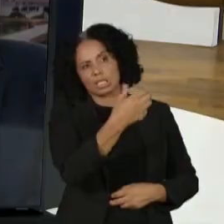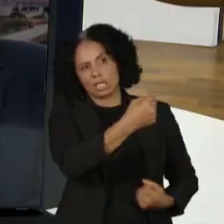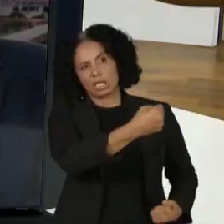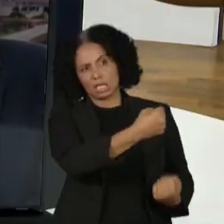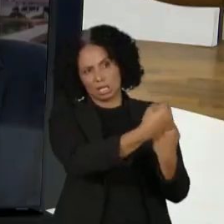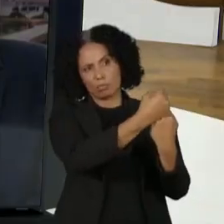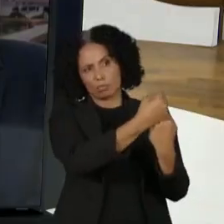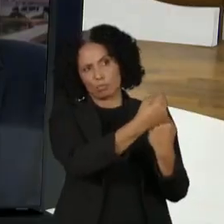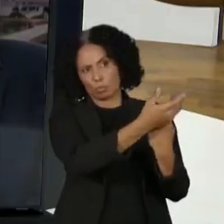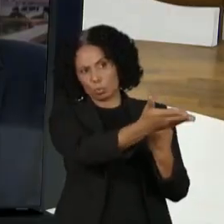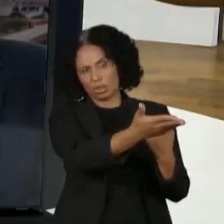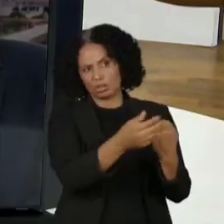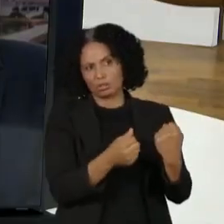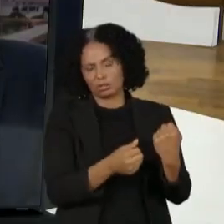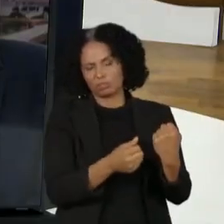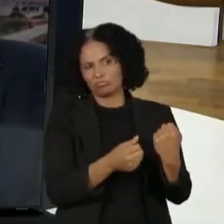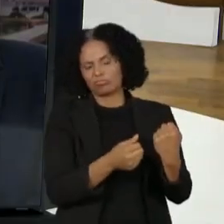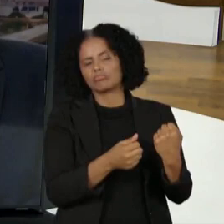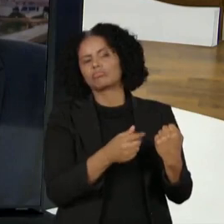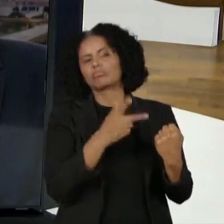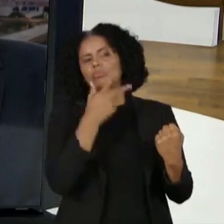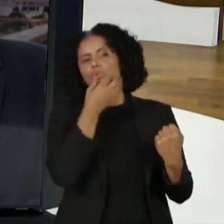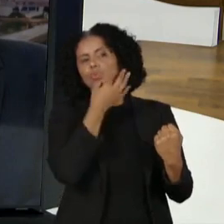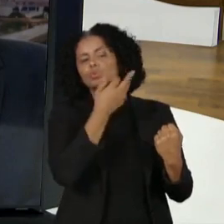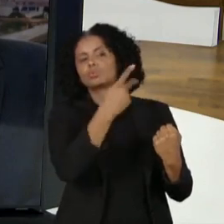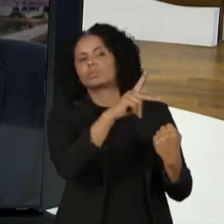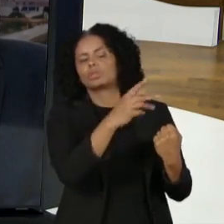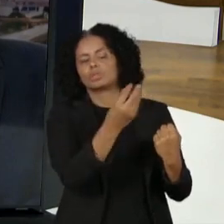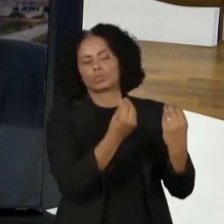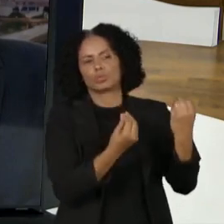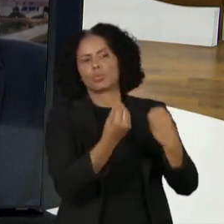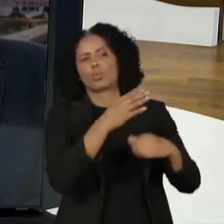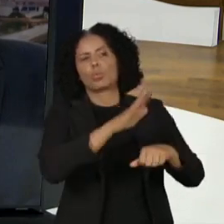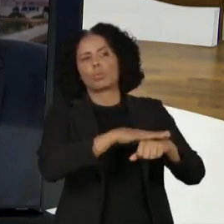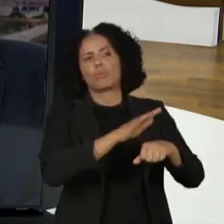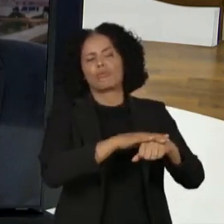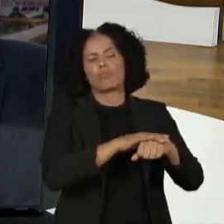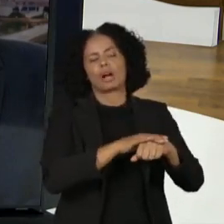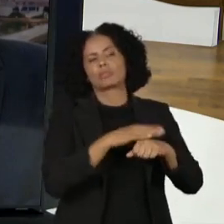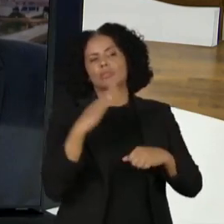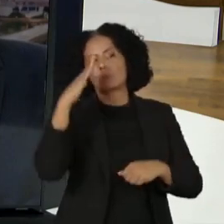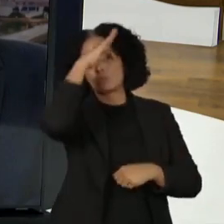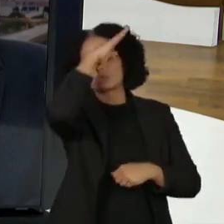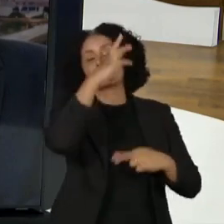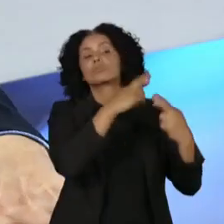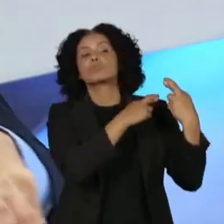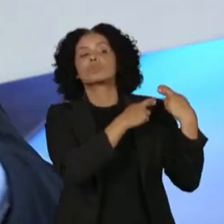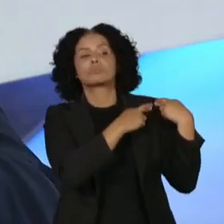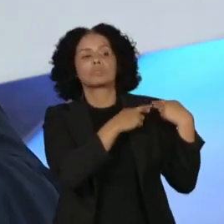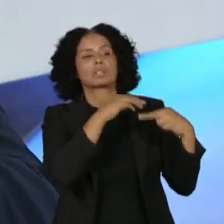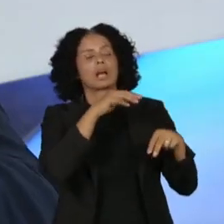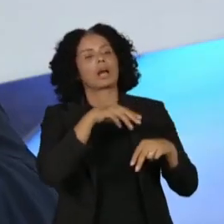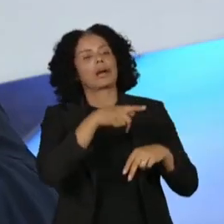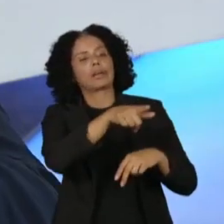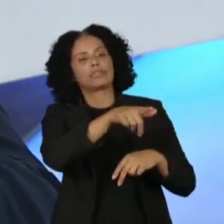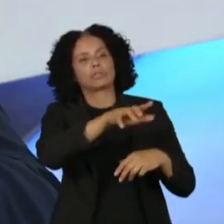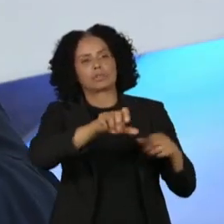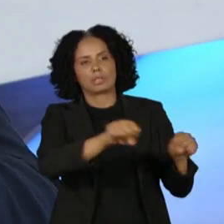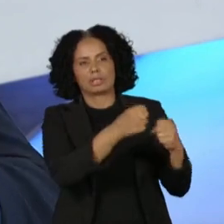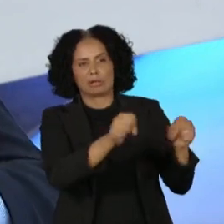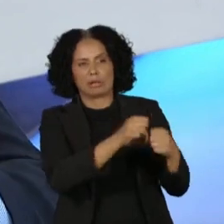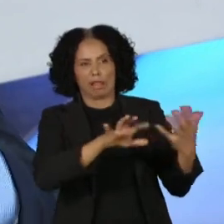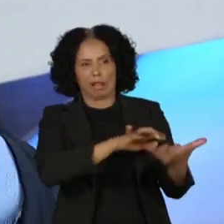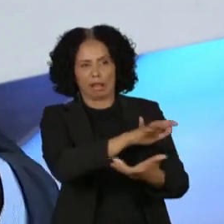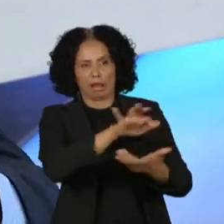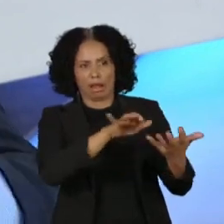defende que haja uma investigação específica sobre o papel do ex-presidente Bolsonaro nesses atos? Porque o que vem sendo falado